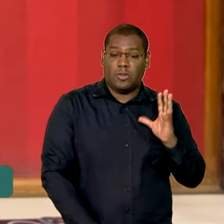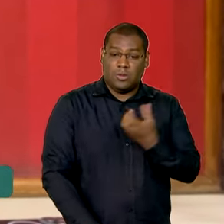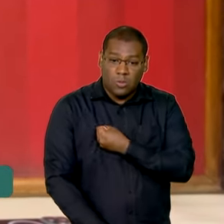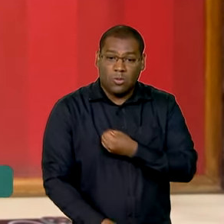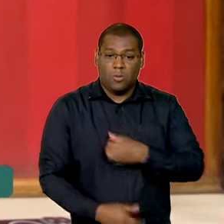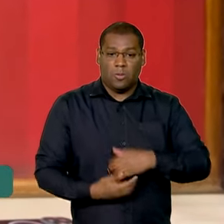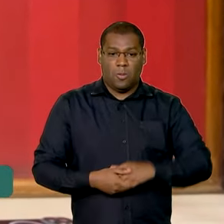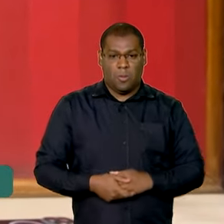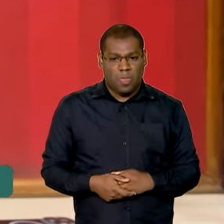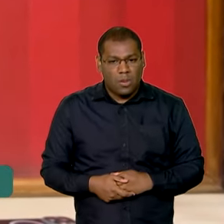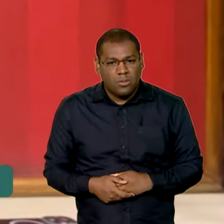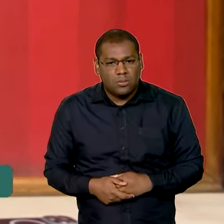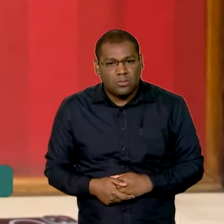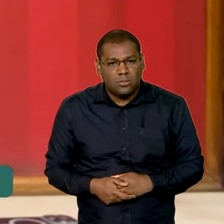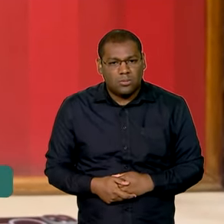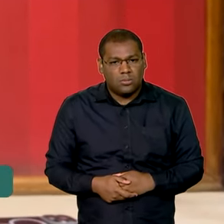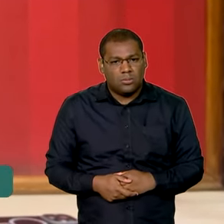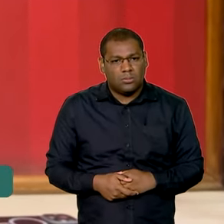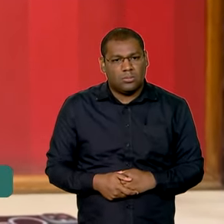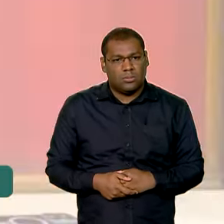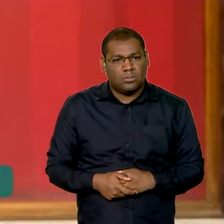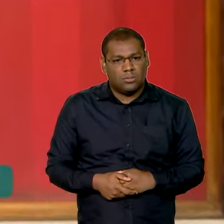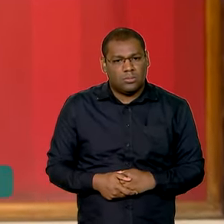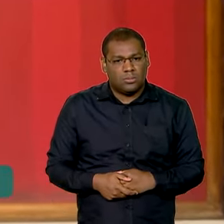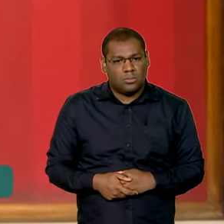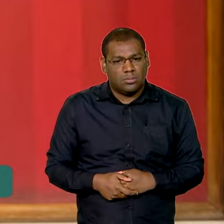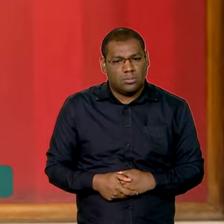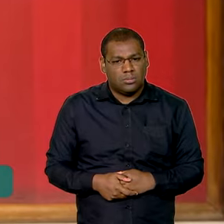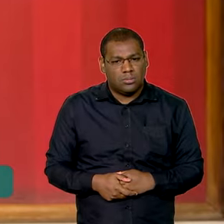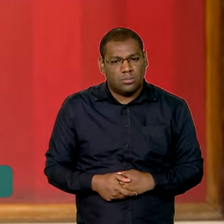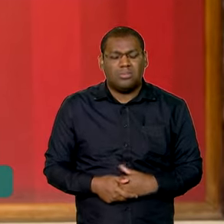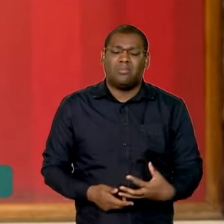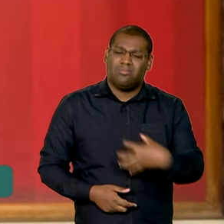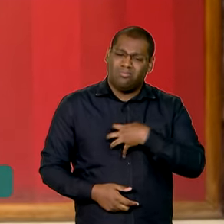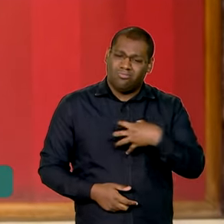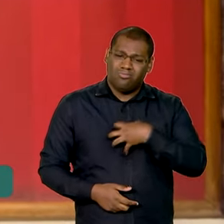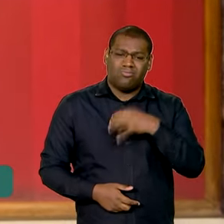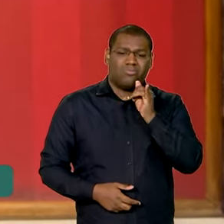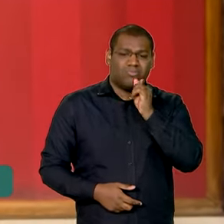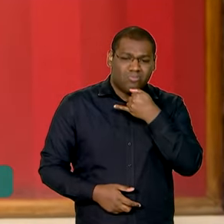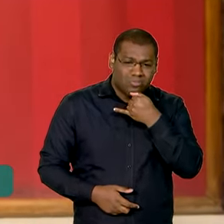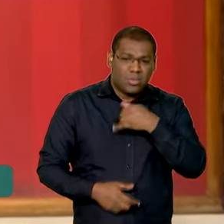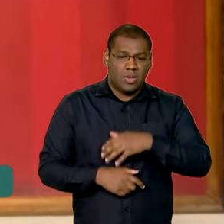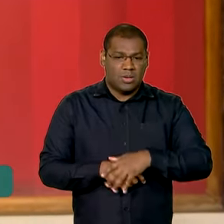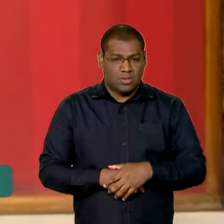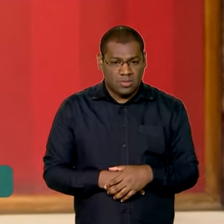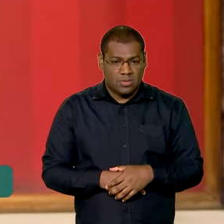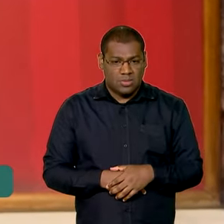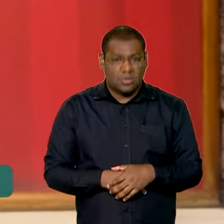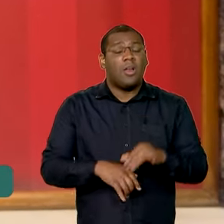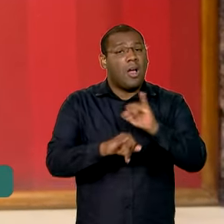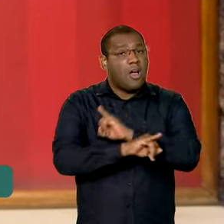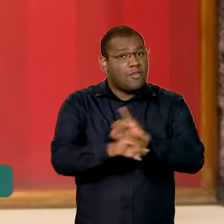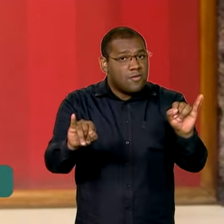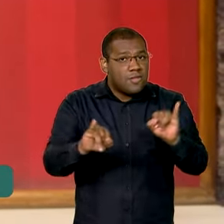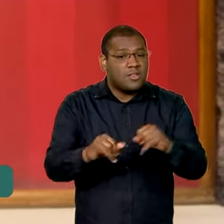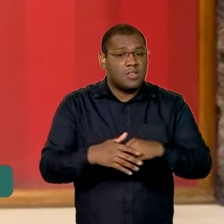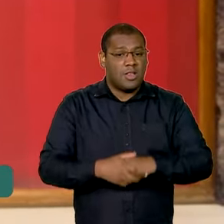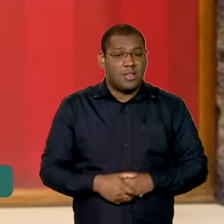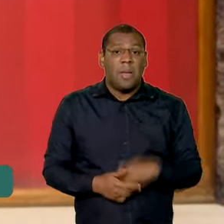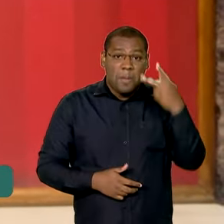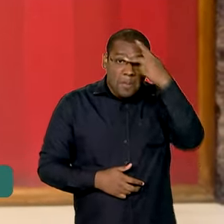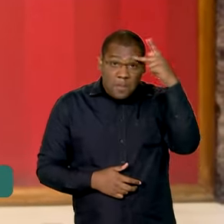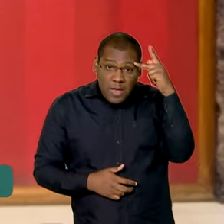negariam alguma ajuda algum apoio eu lamento profundamente e denuncio e digo para as pessoas nós temos que